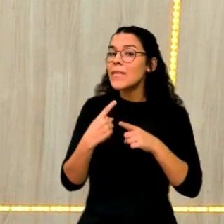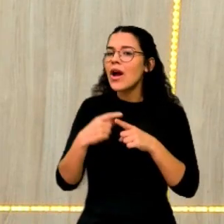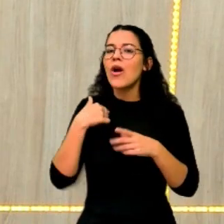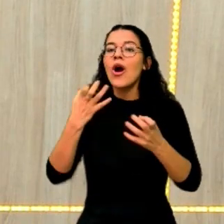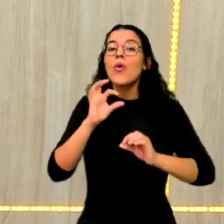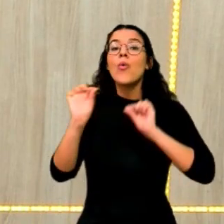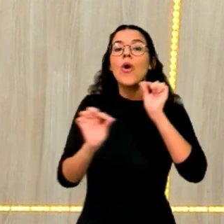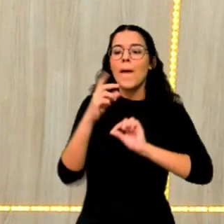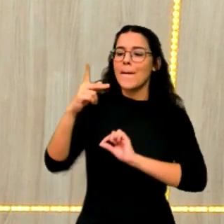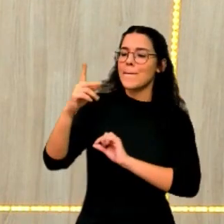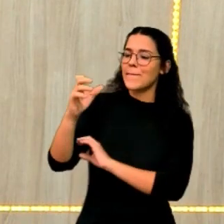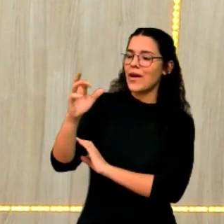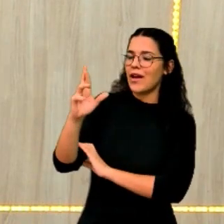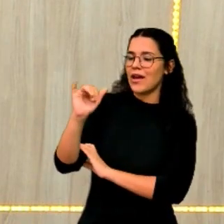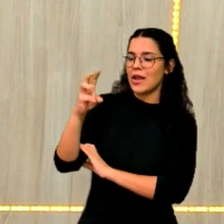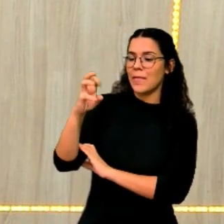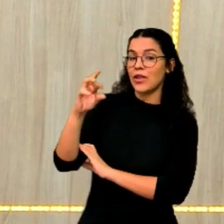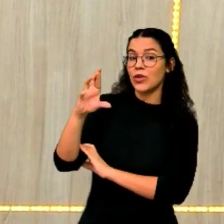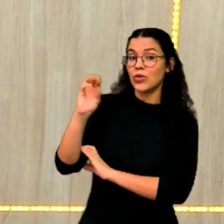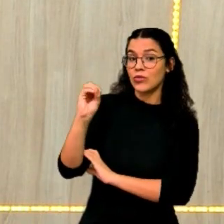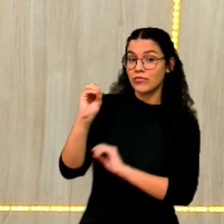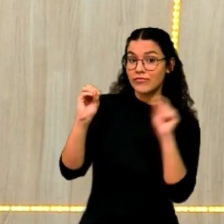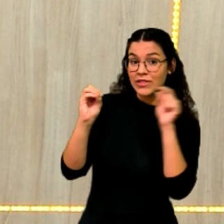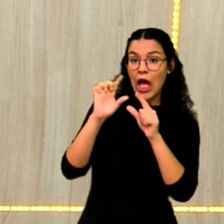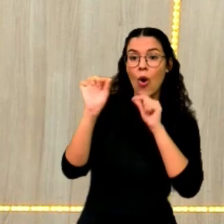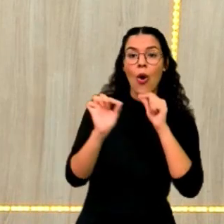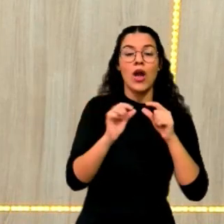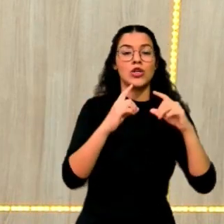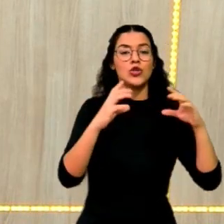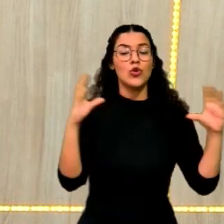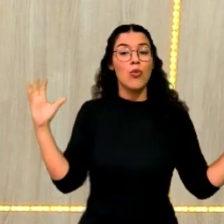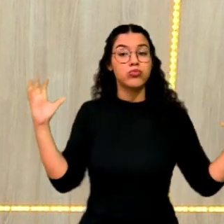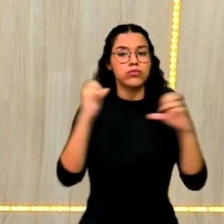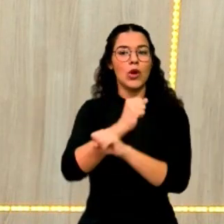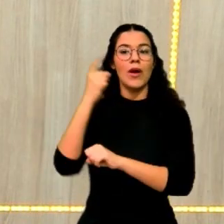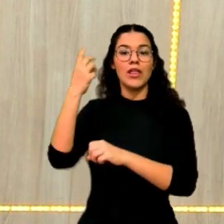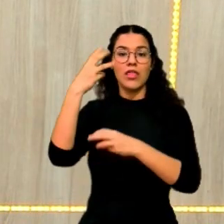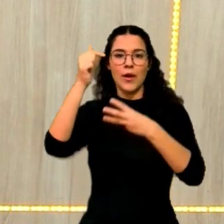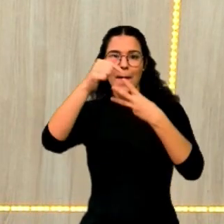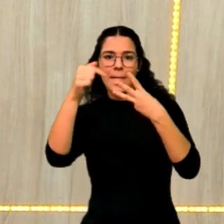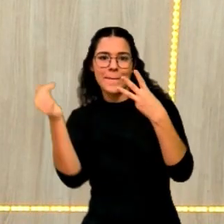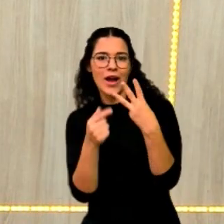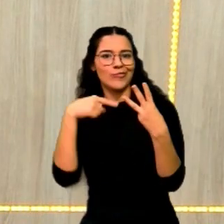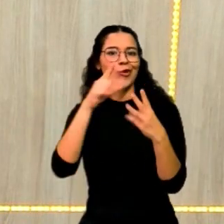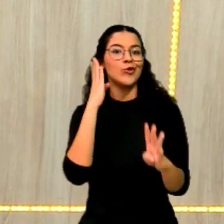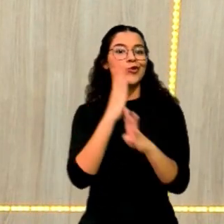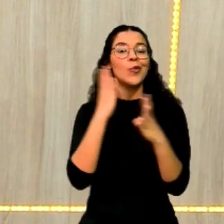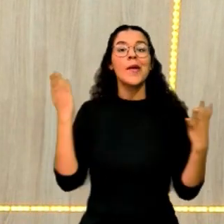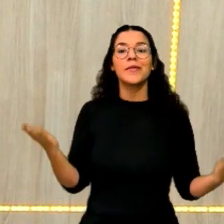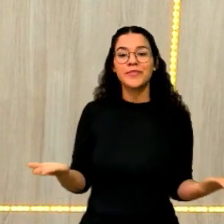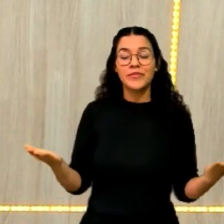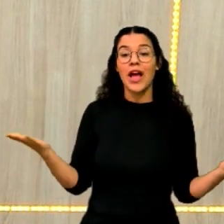eu quero é o perímetro. E o perímetro vai ser a soma desses três lados que agora eu conheço. Agora é somente eu